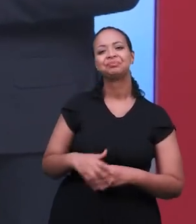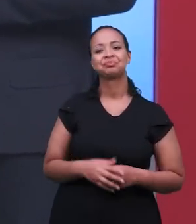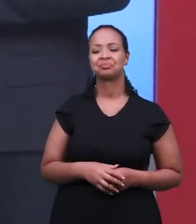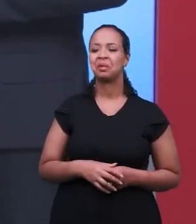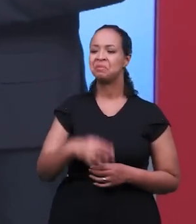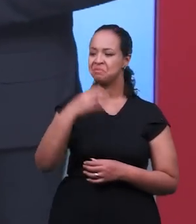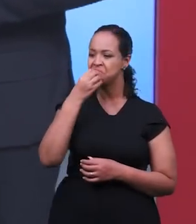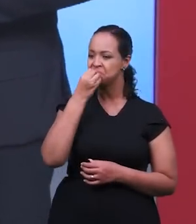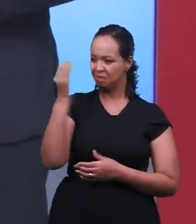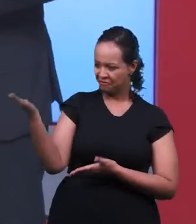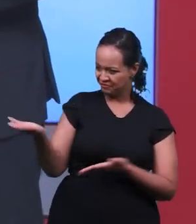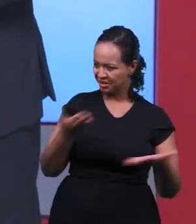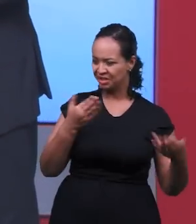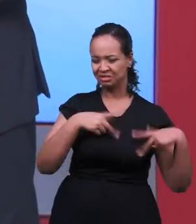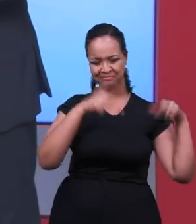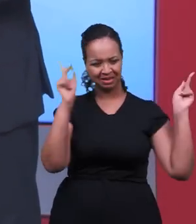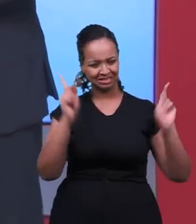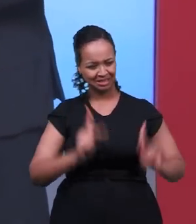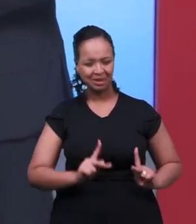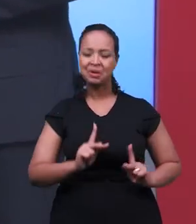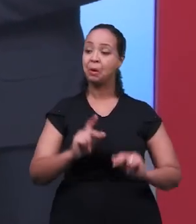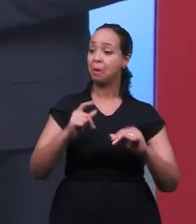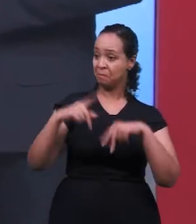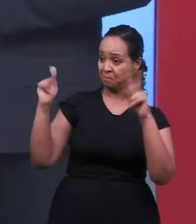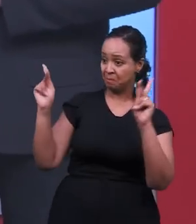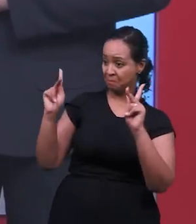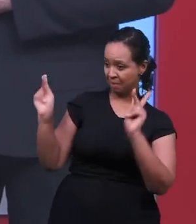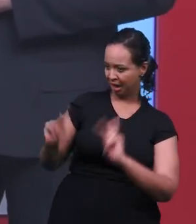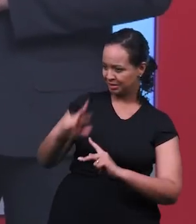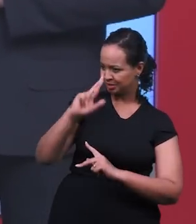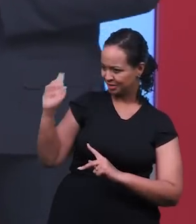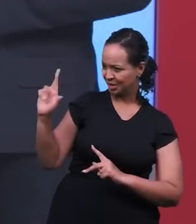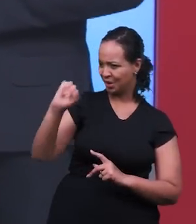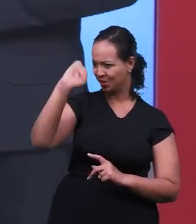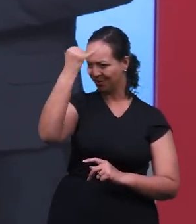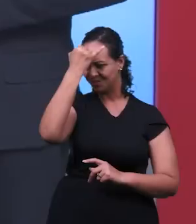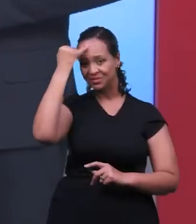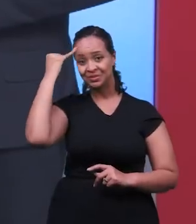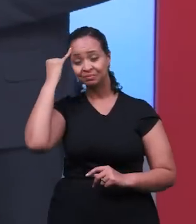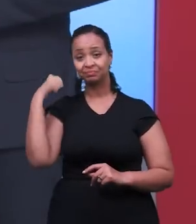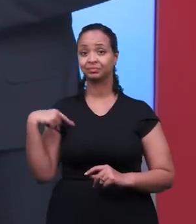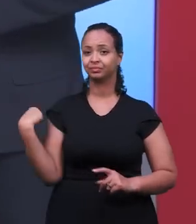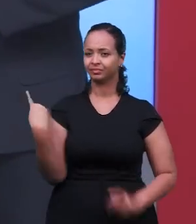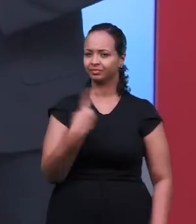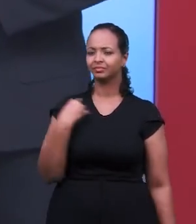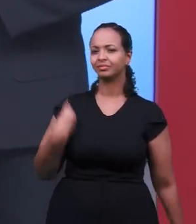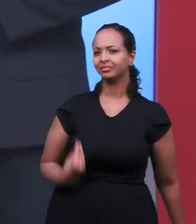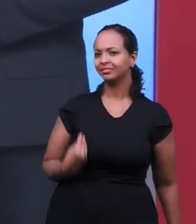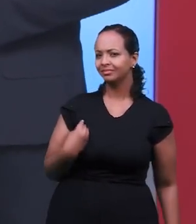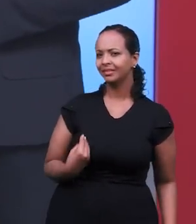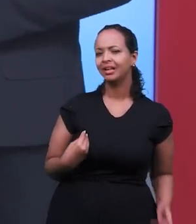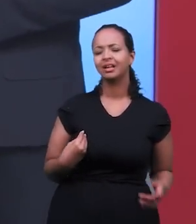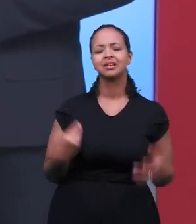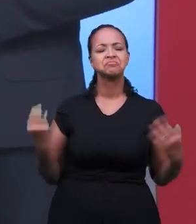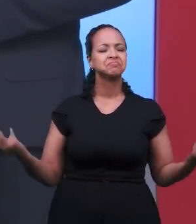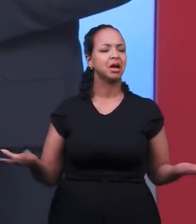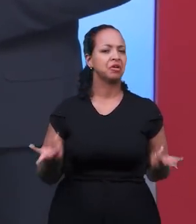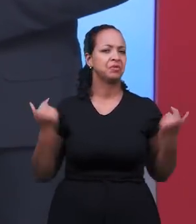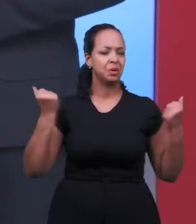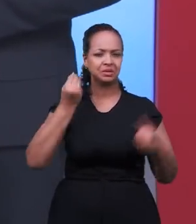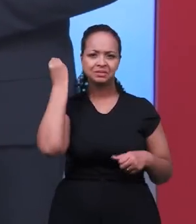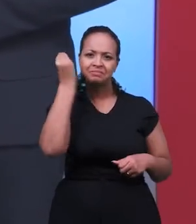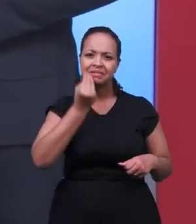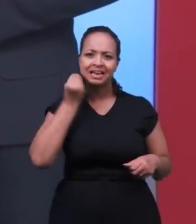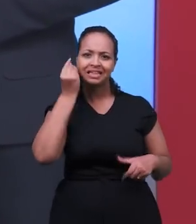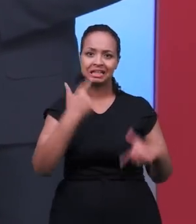evento. Pastor, seja bem-vindo, a paz do Senhor Jesus. Paz do Senhor Jorge, a paz do Senhor para você que nos assiste. Para nós da Rádio Manaí foi uma experiência